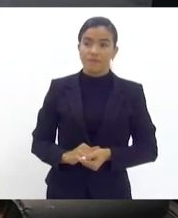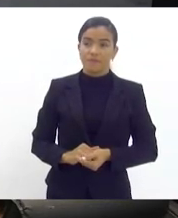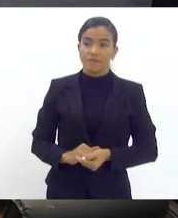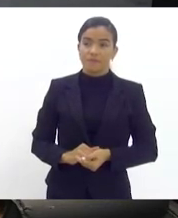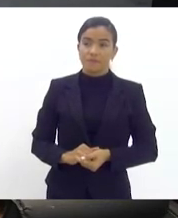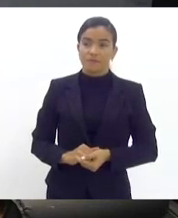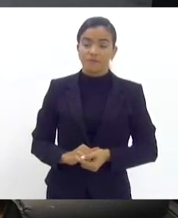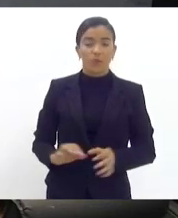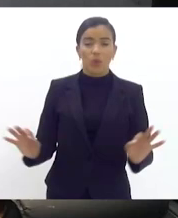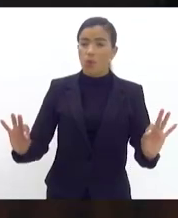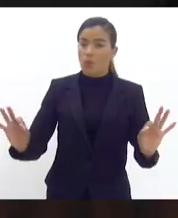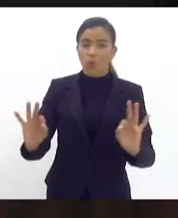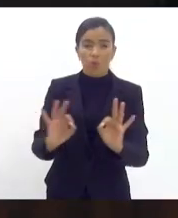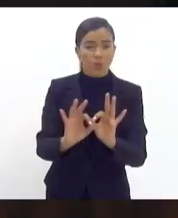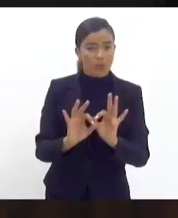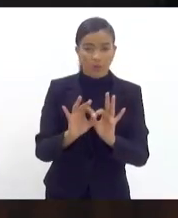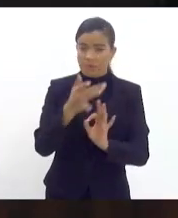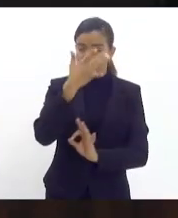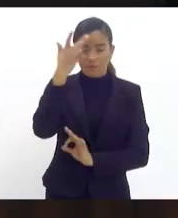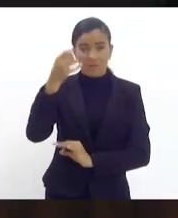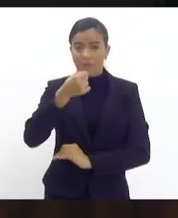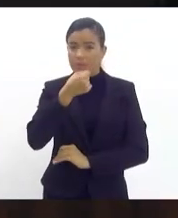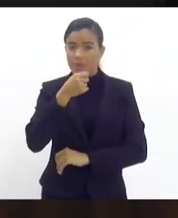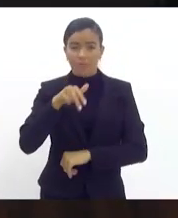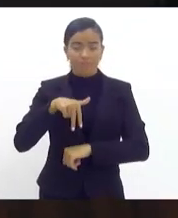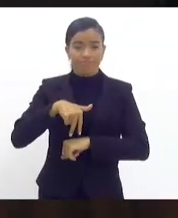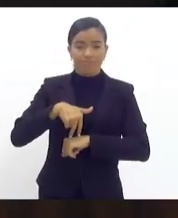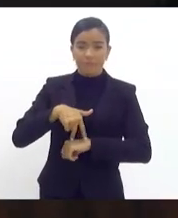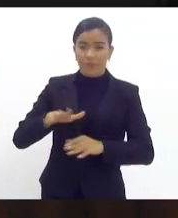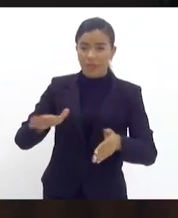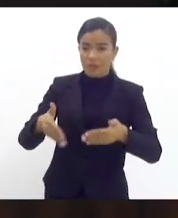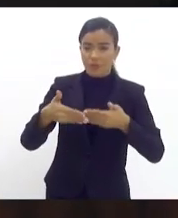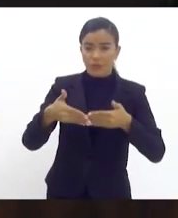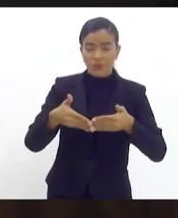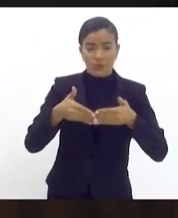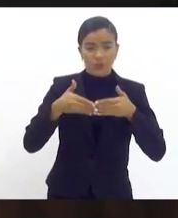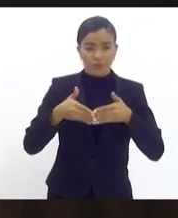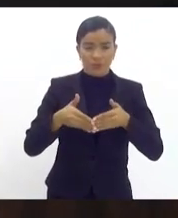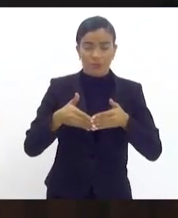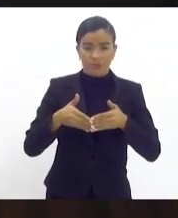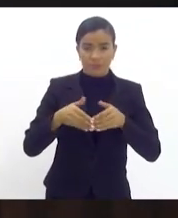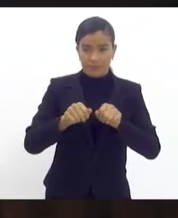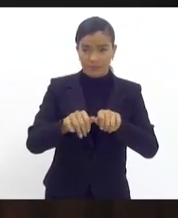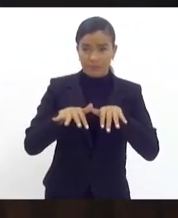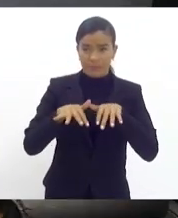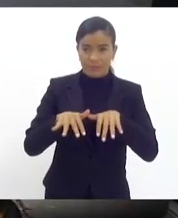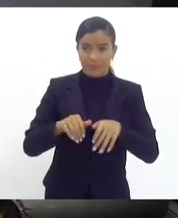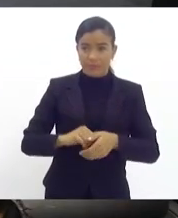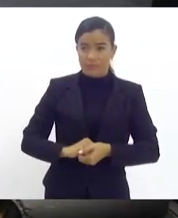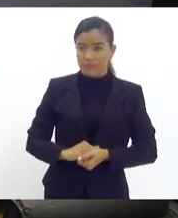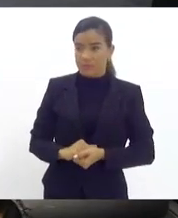não havendo mais oradores inscritos está suspensa a sessão a sessão